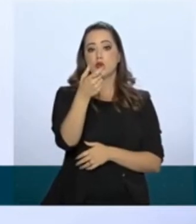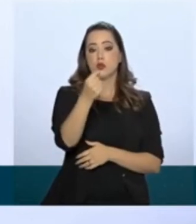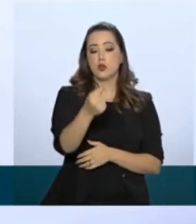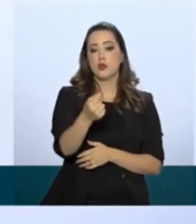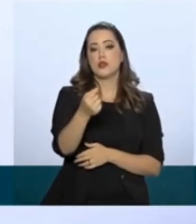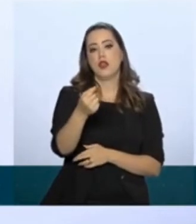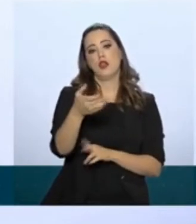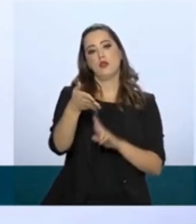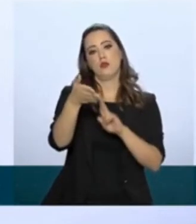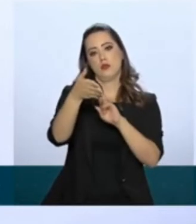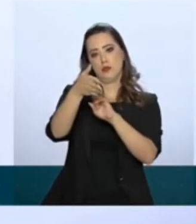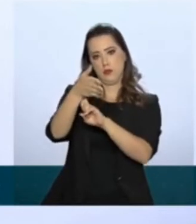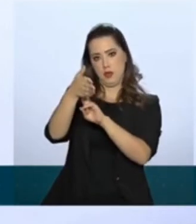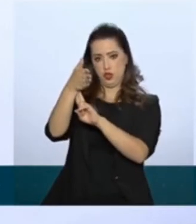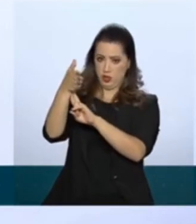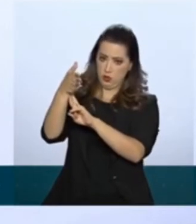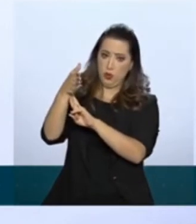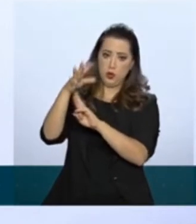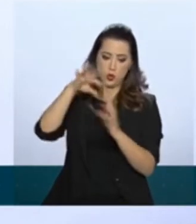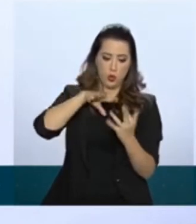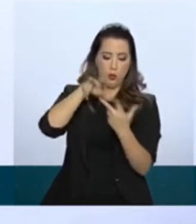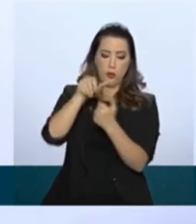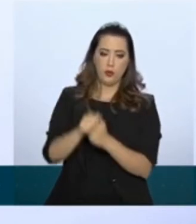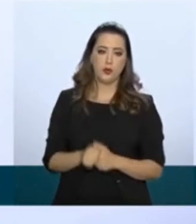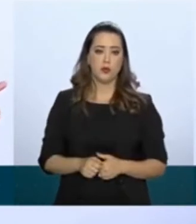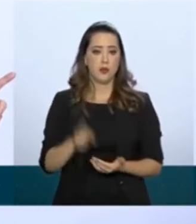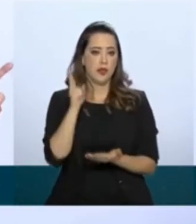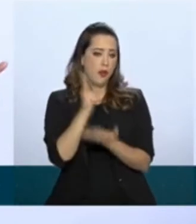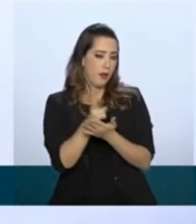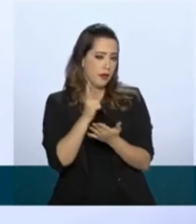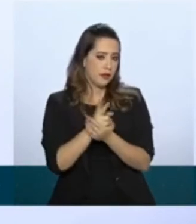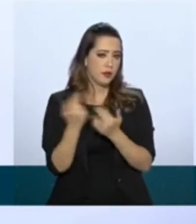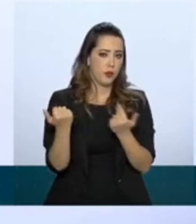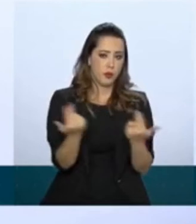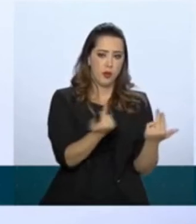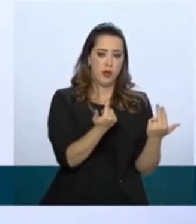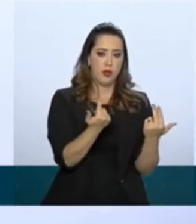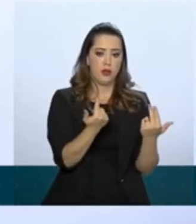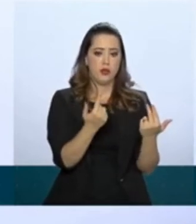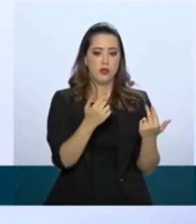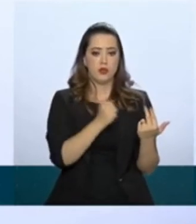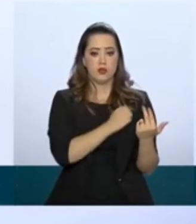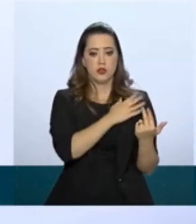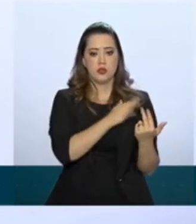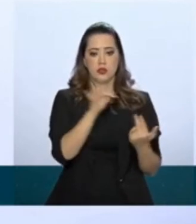É a mesma coisa, General Fernando, também não está aqui.